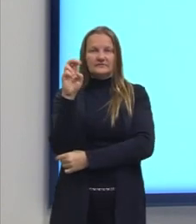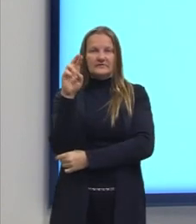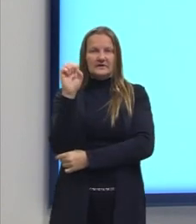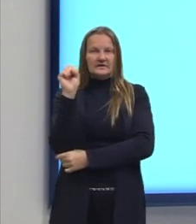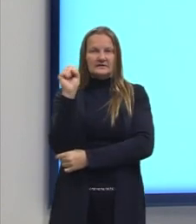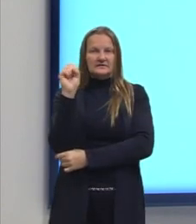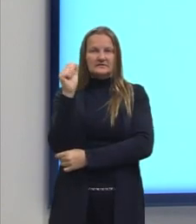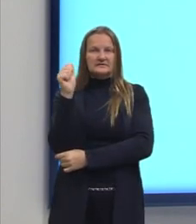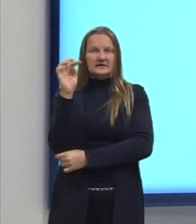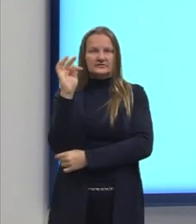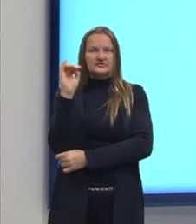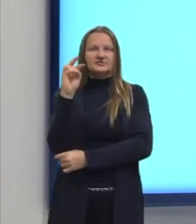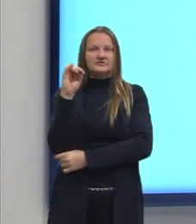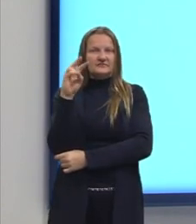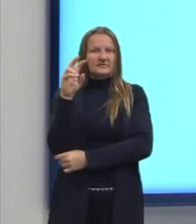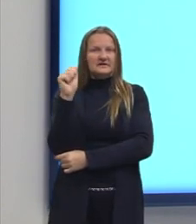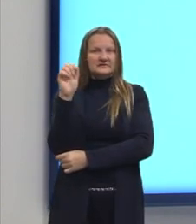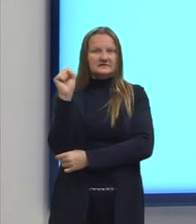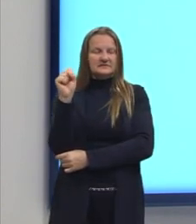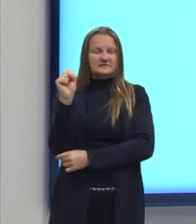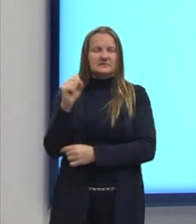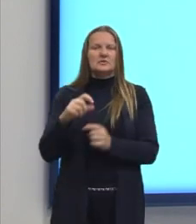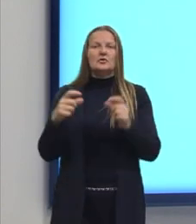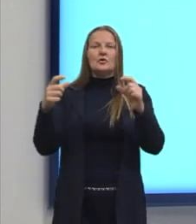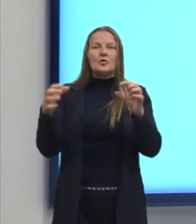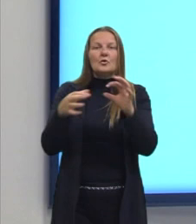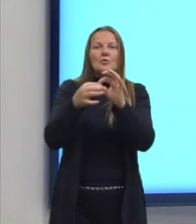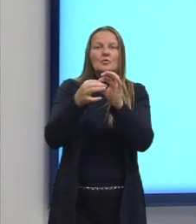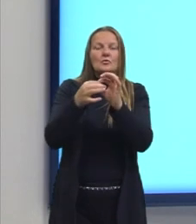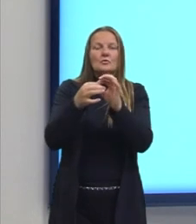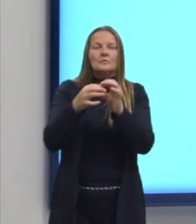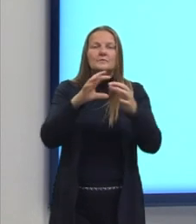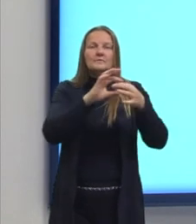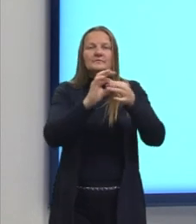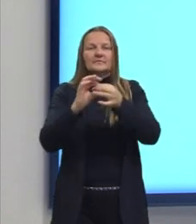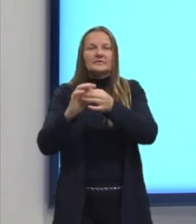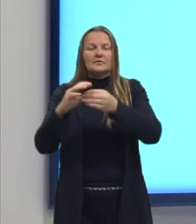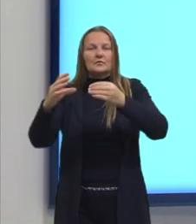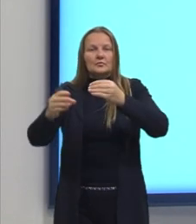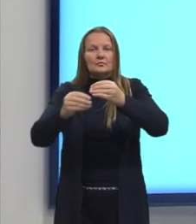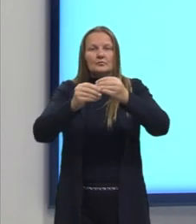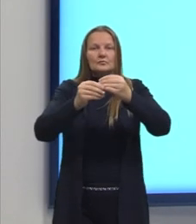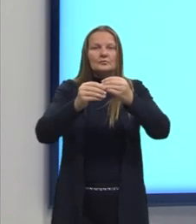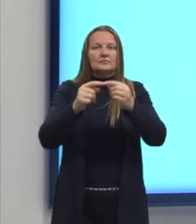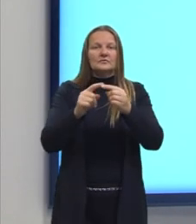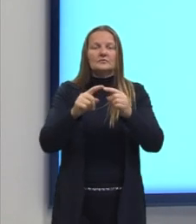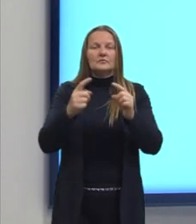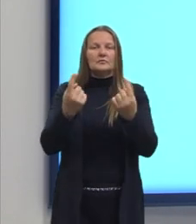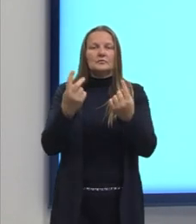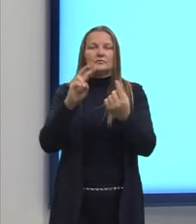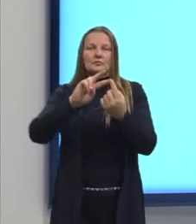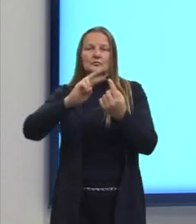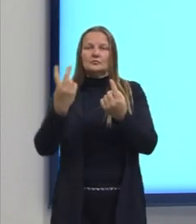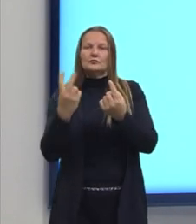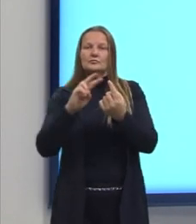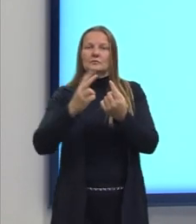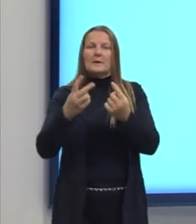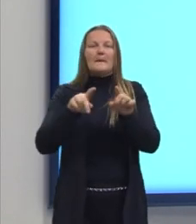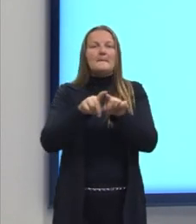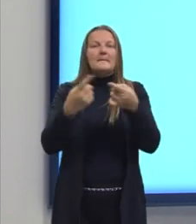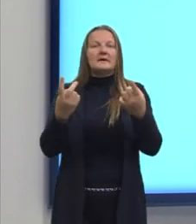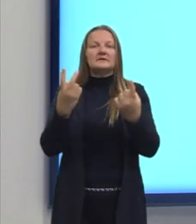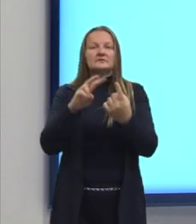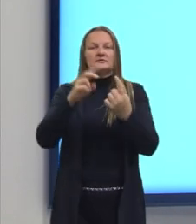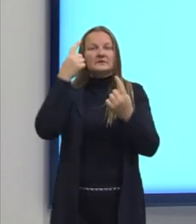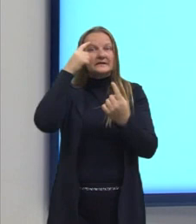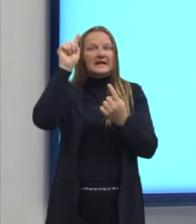Então, ali, essa conjunção, ela não traz uma atualização de eventos. Mas ela está ali exatamente para dizer que a gente